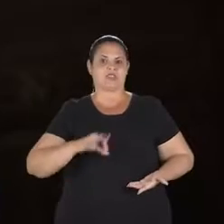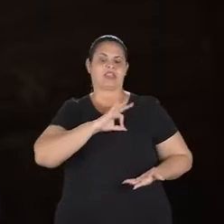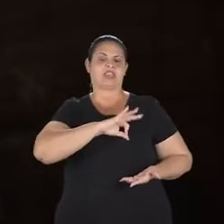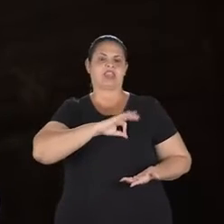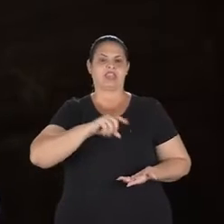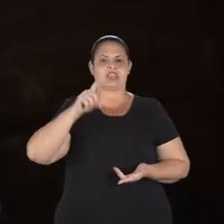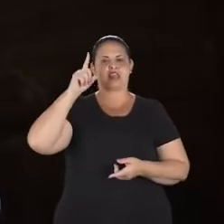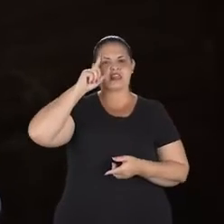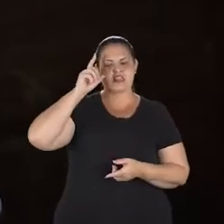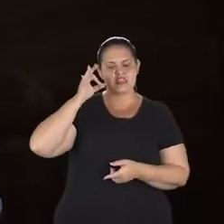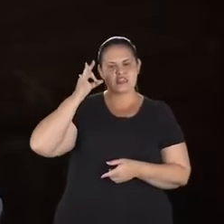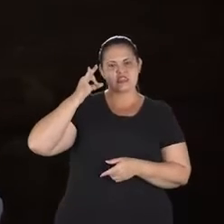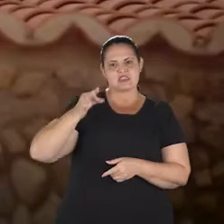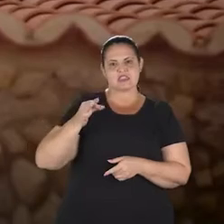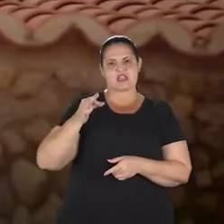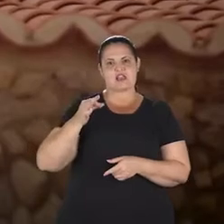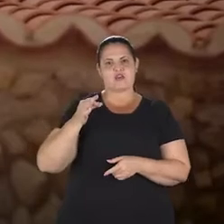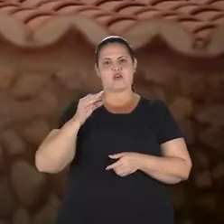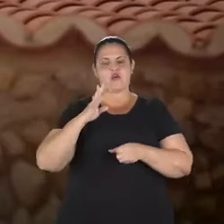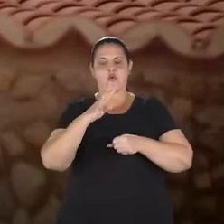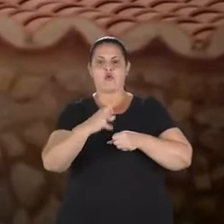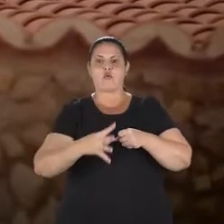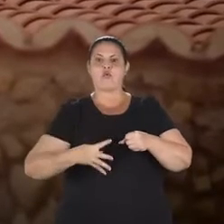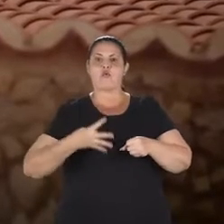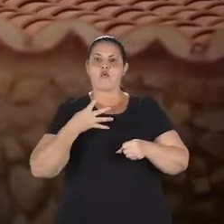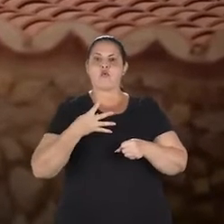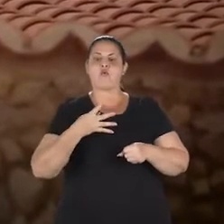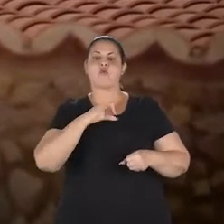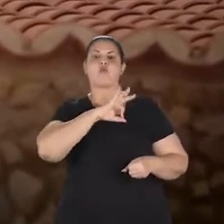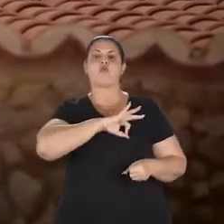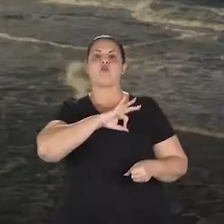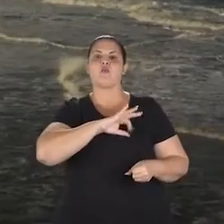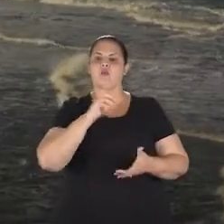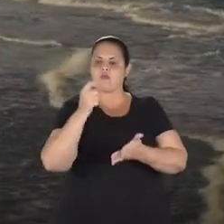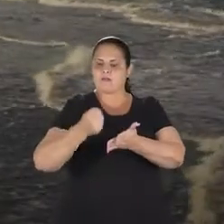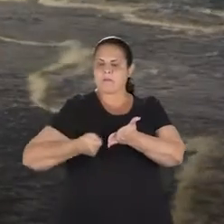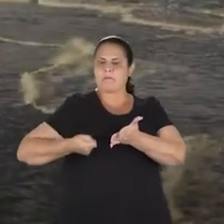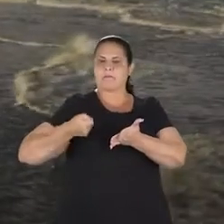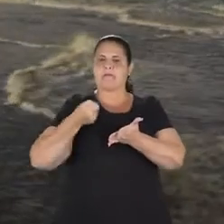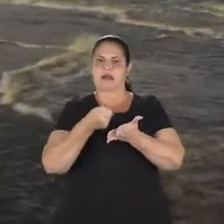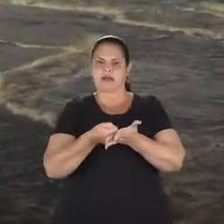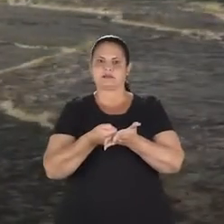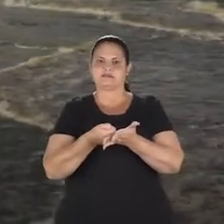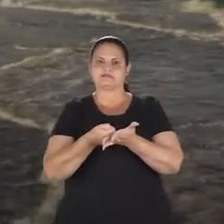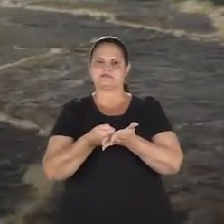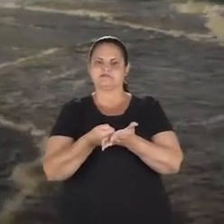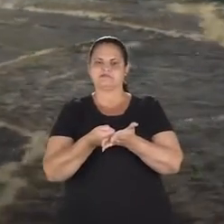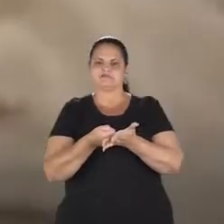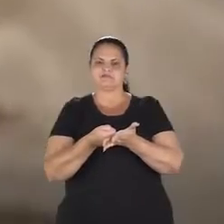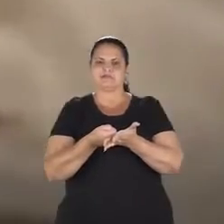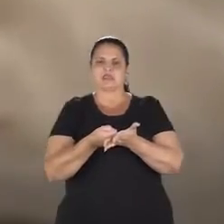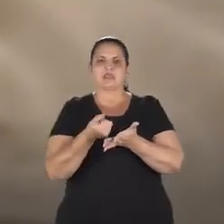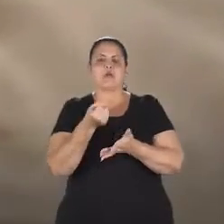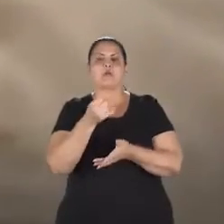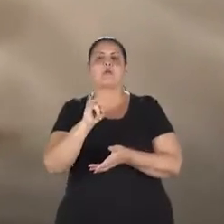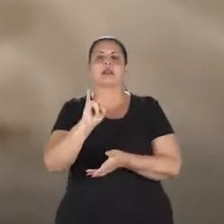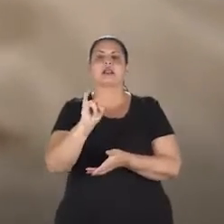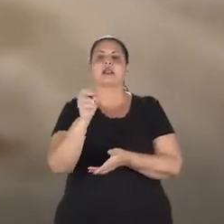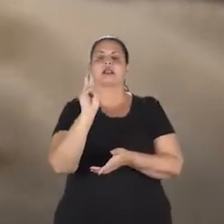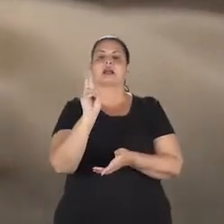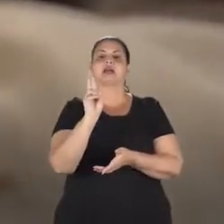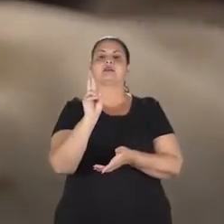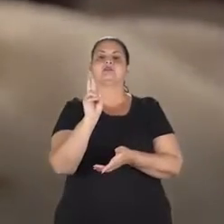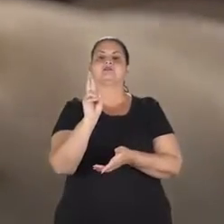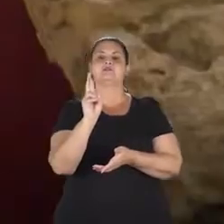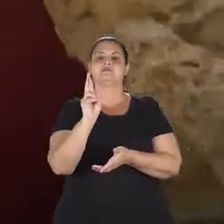têm salário em dia e as quatro folhas herdadas foram quitadas. Um bilhão